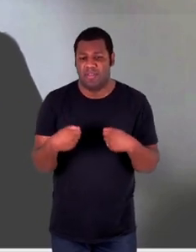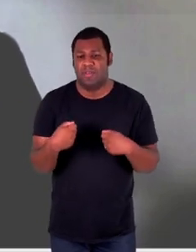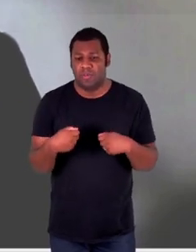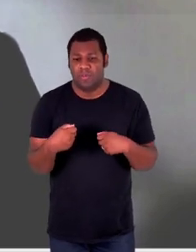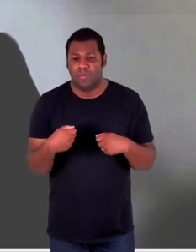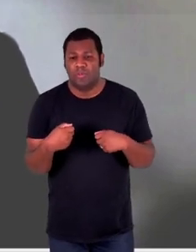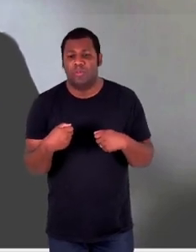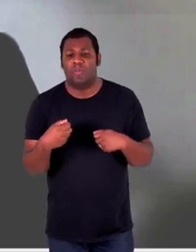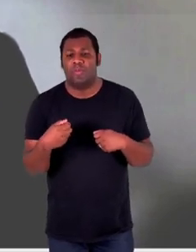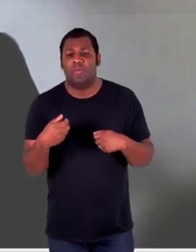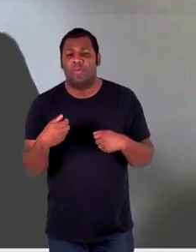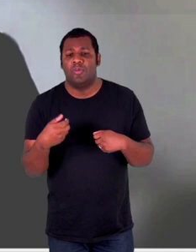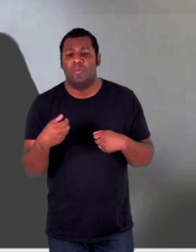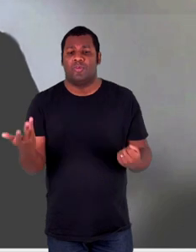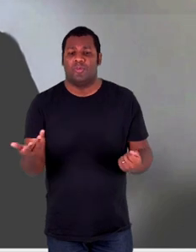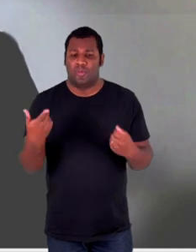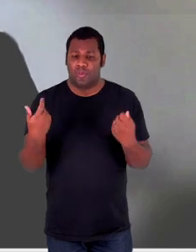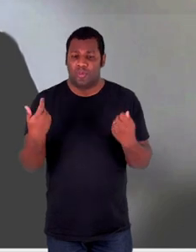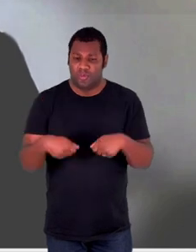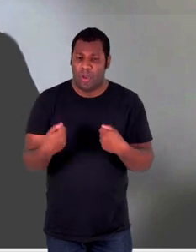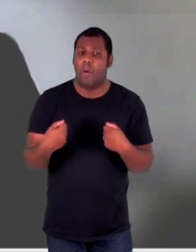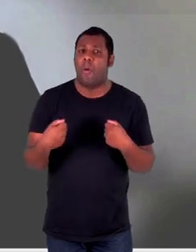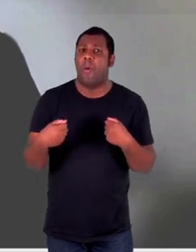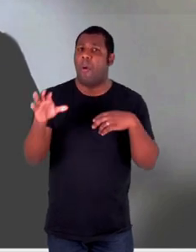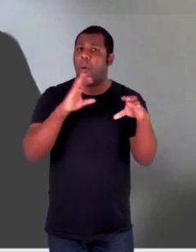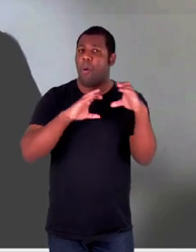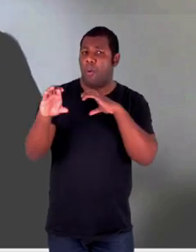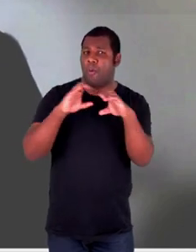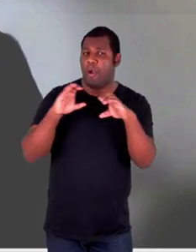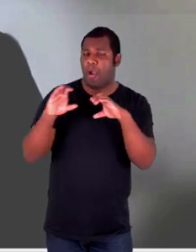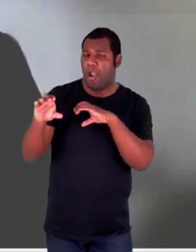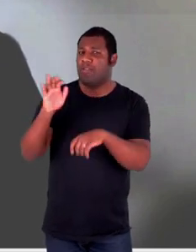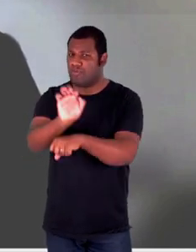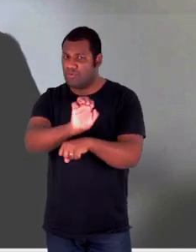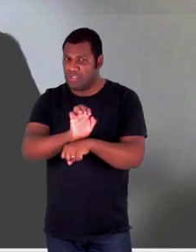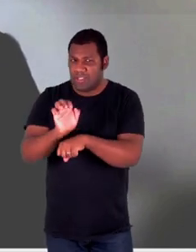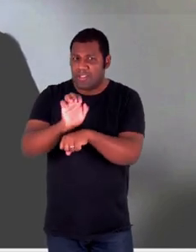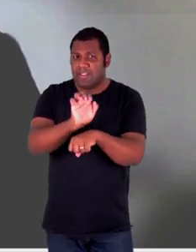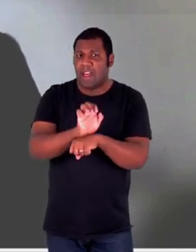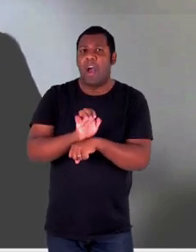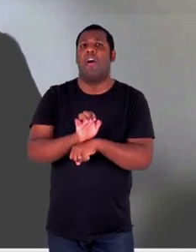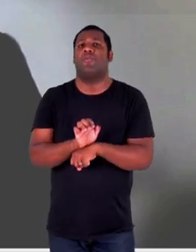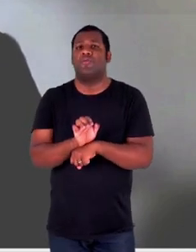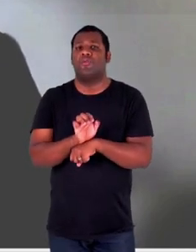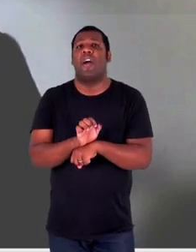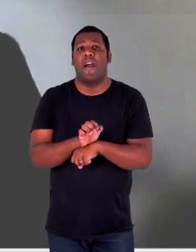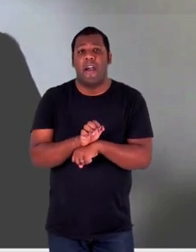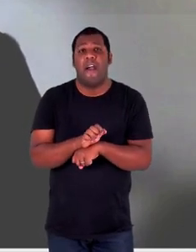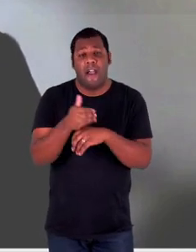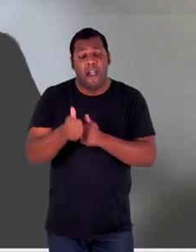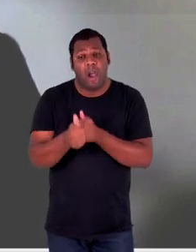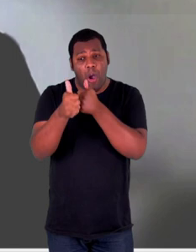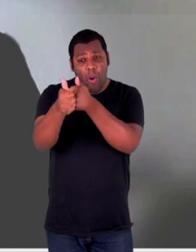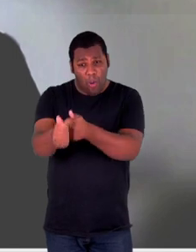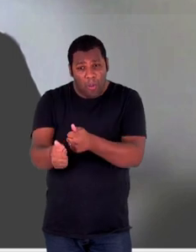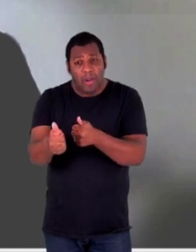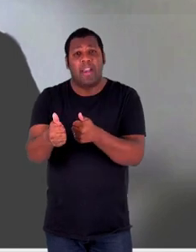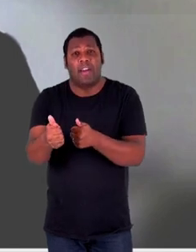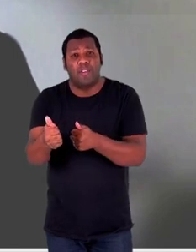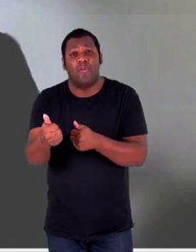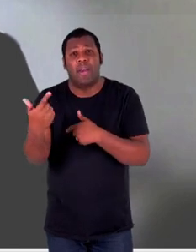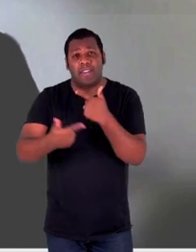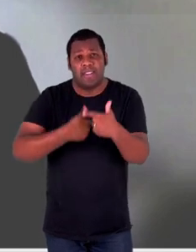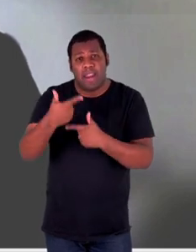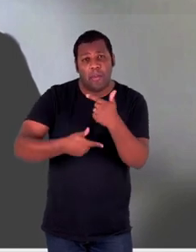serão necessários, inclusive para fazer esses acompanhamentos dos serviços de apoio